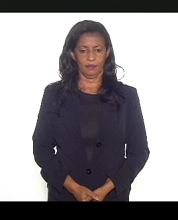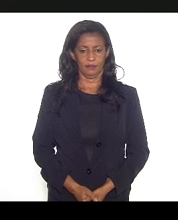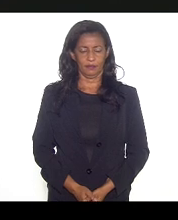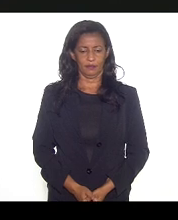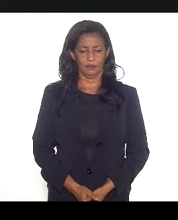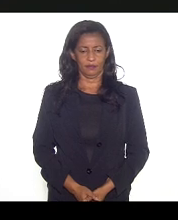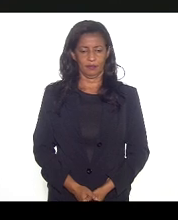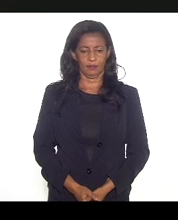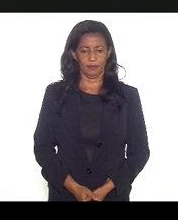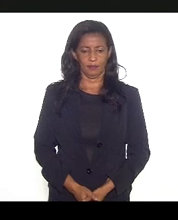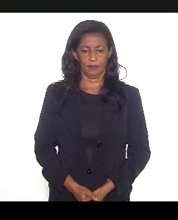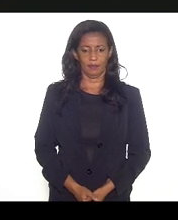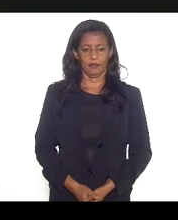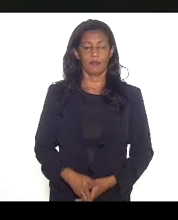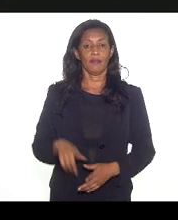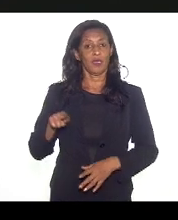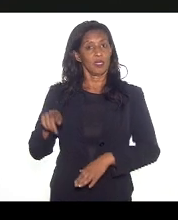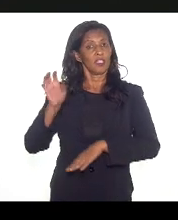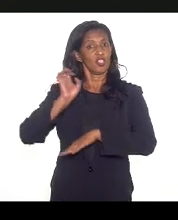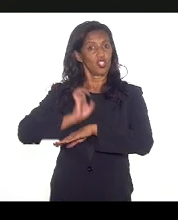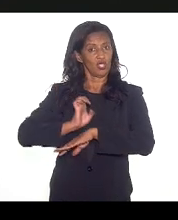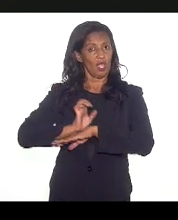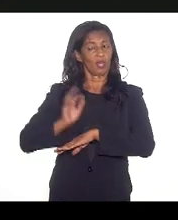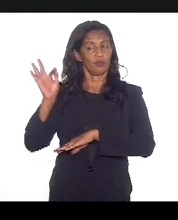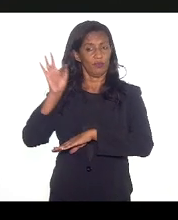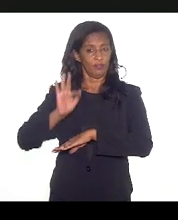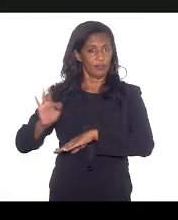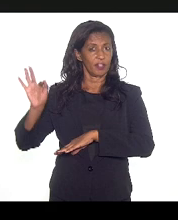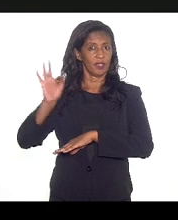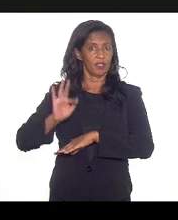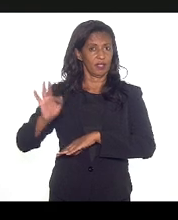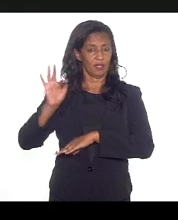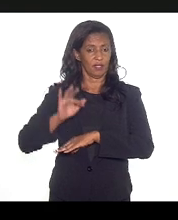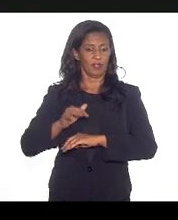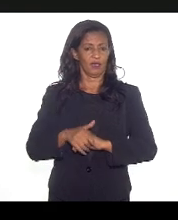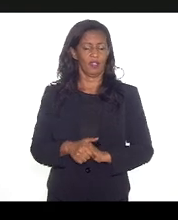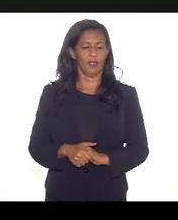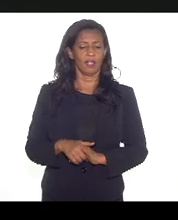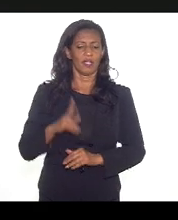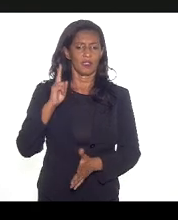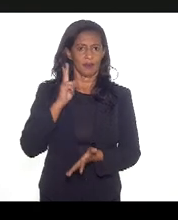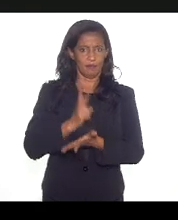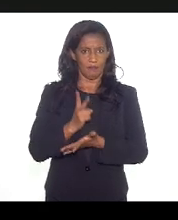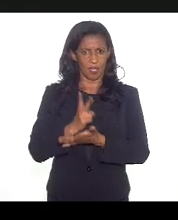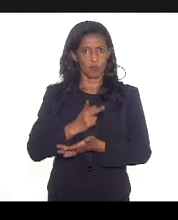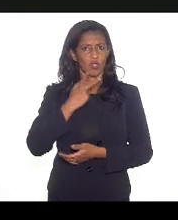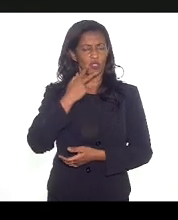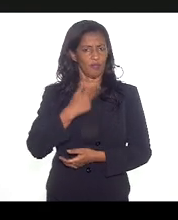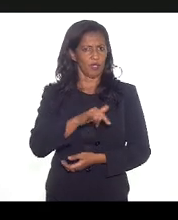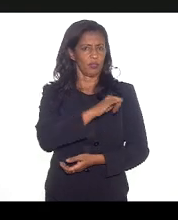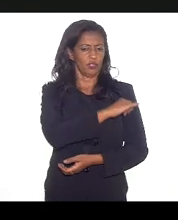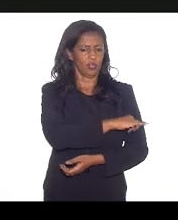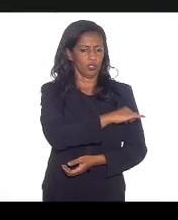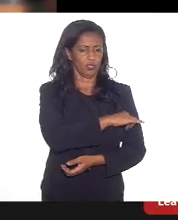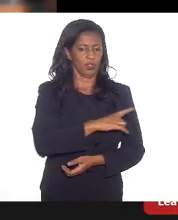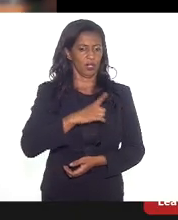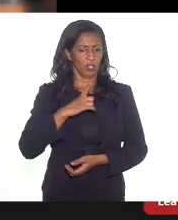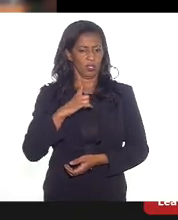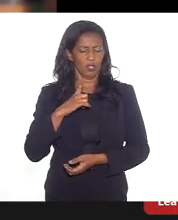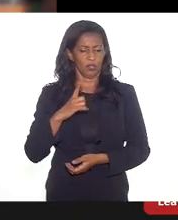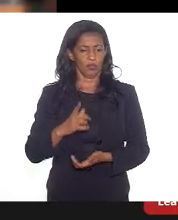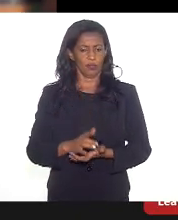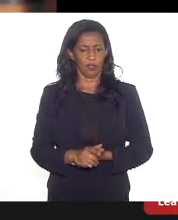que esse Estado federativo não tem colocado, esses mesmos Estados que nós estamos falando aqui do Rio de Janeiro, que eu estou falando que tem seis